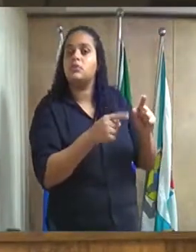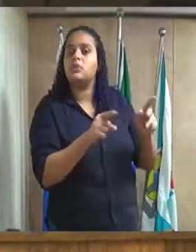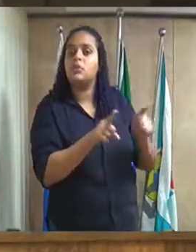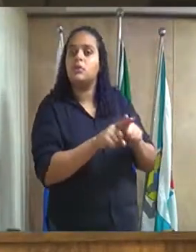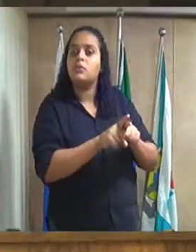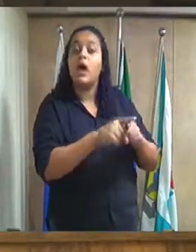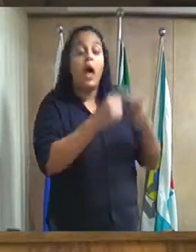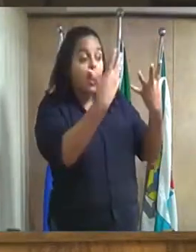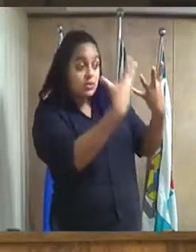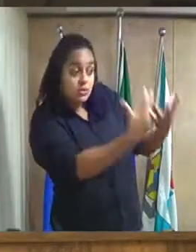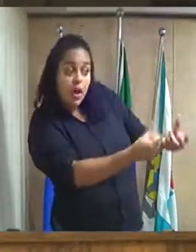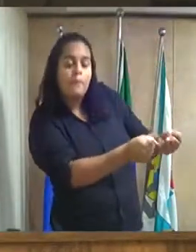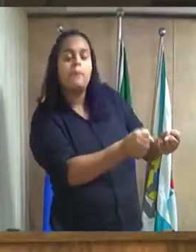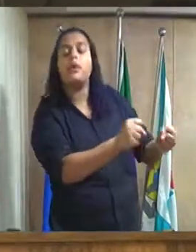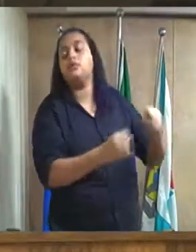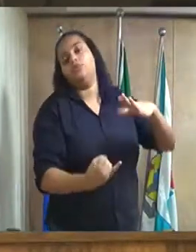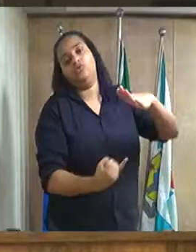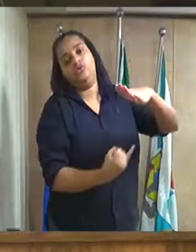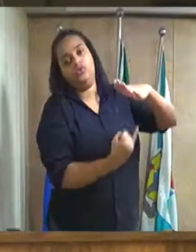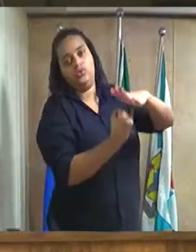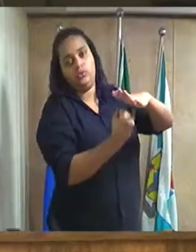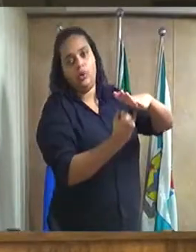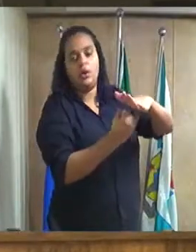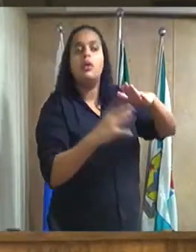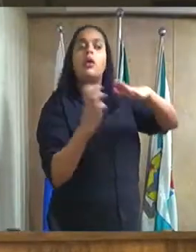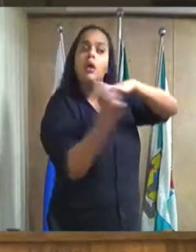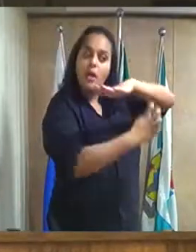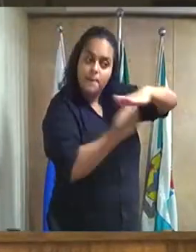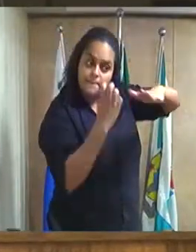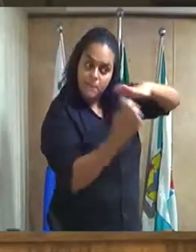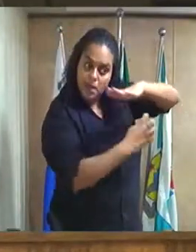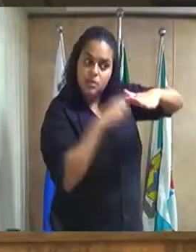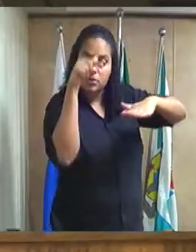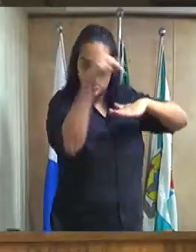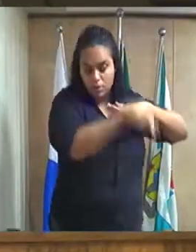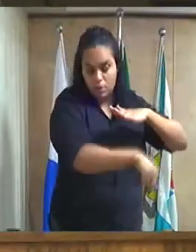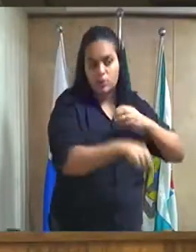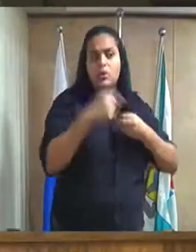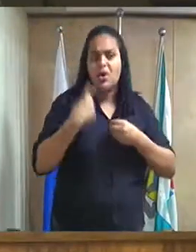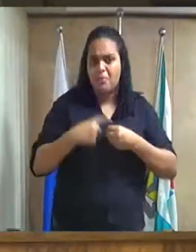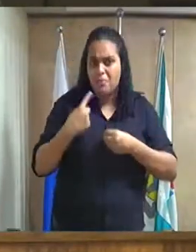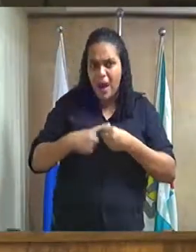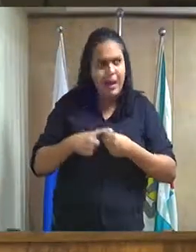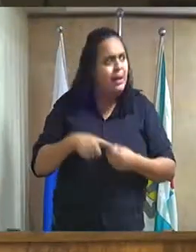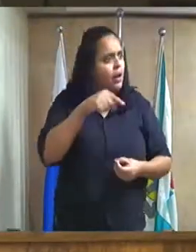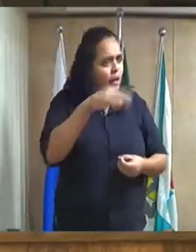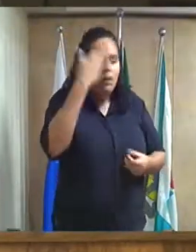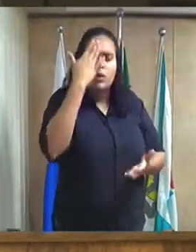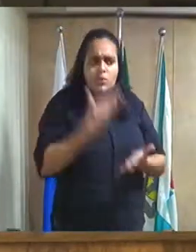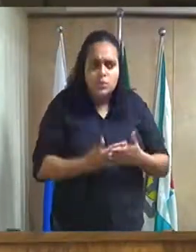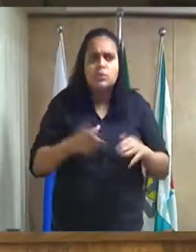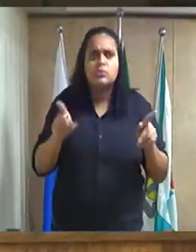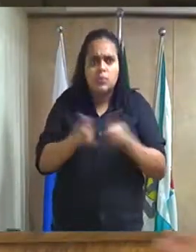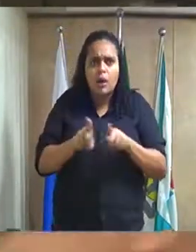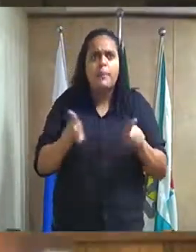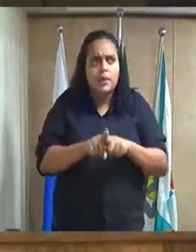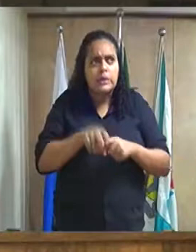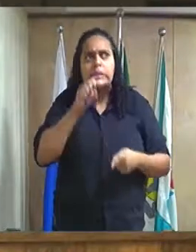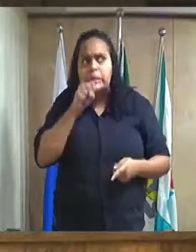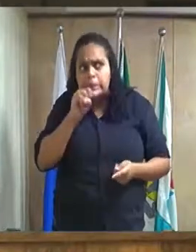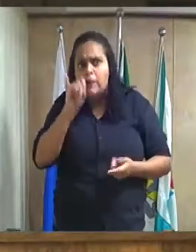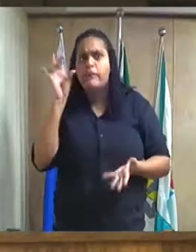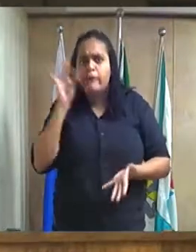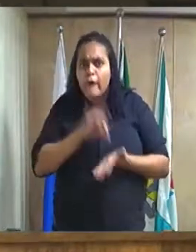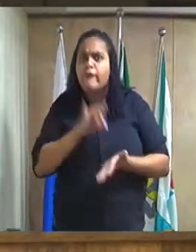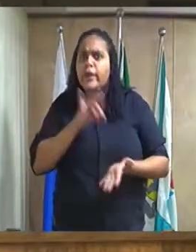recepção institucional de presos em nosso município. Eu tenho certeza também que se for verídico